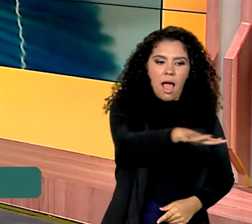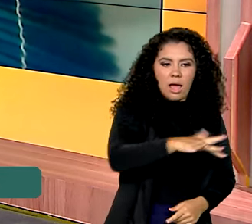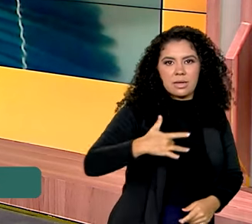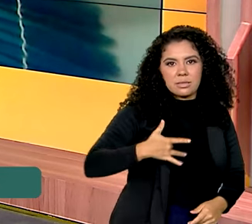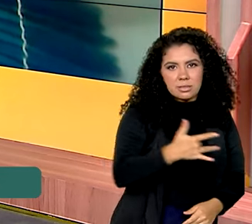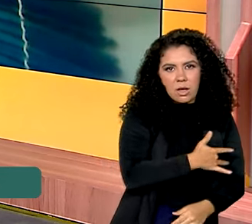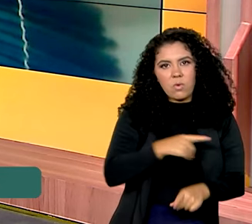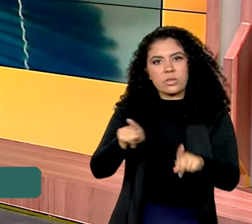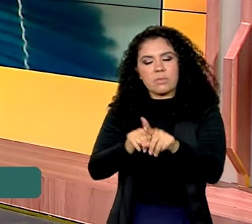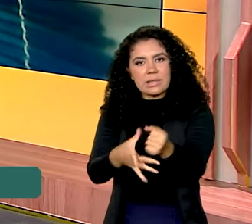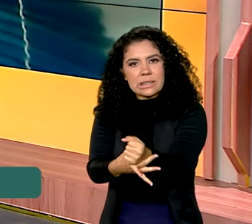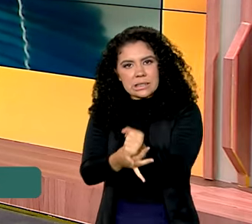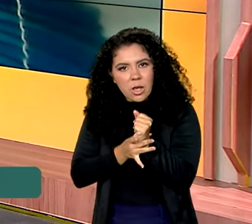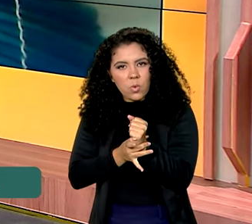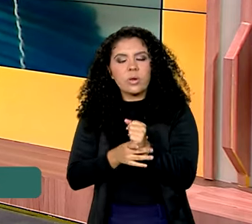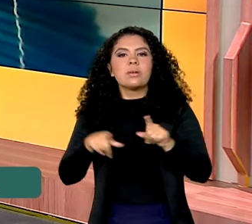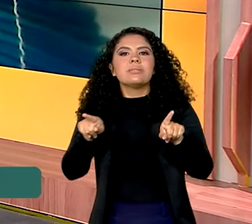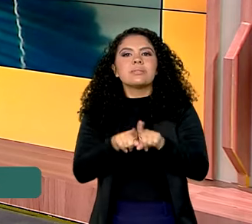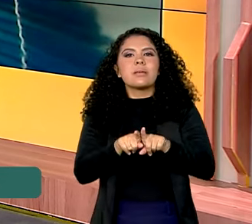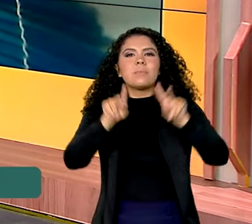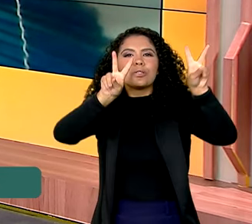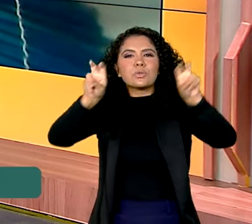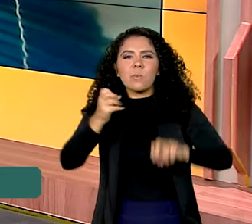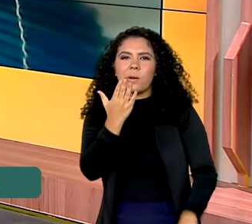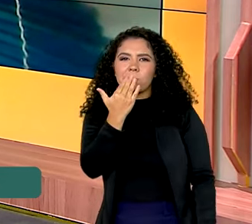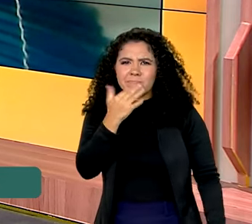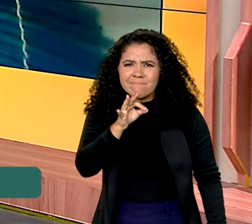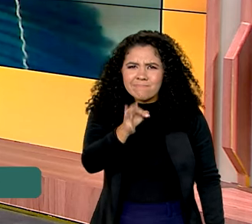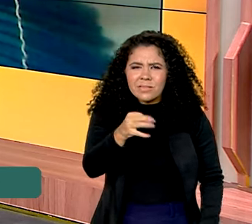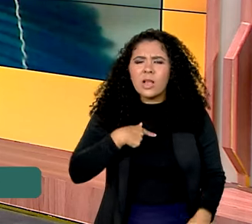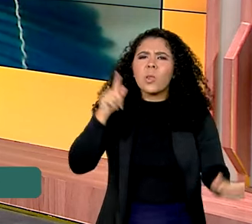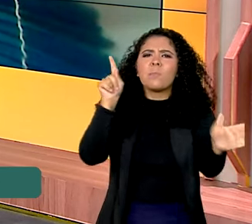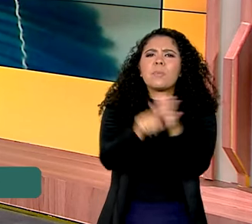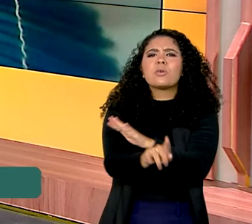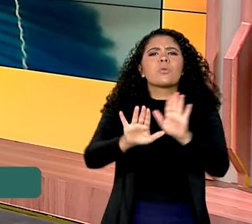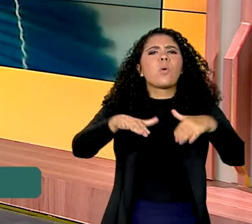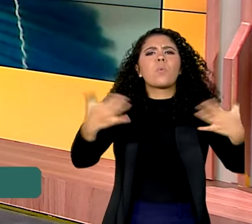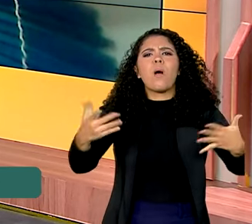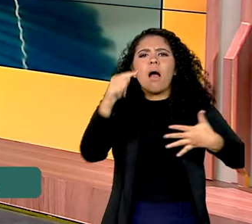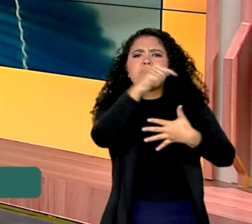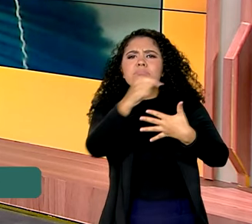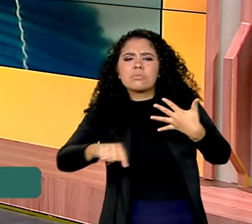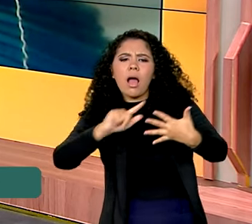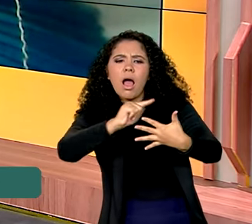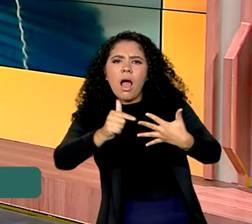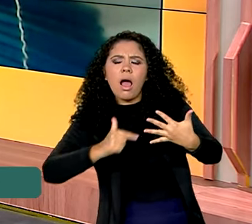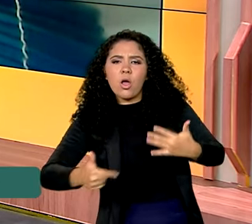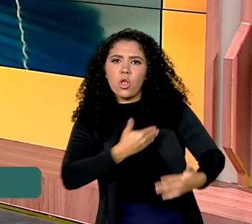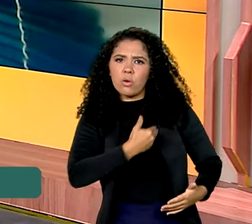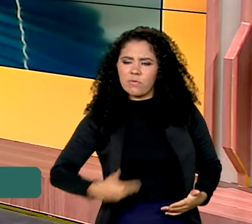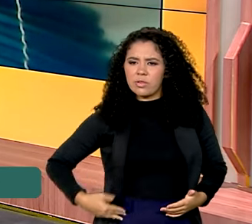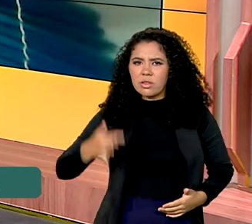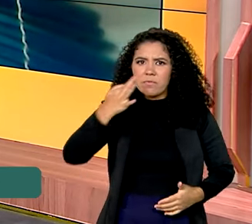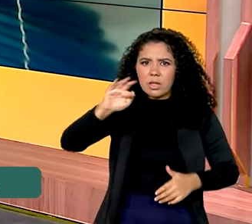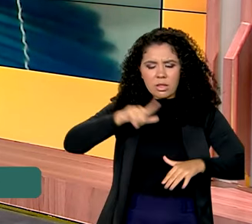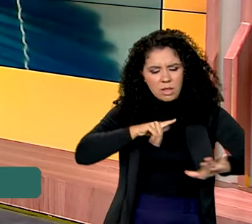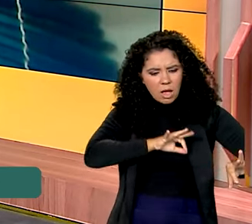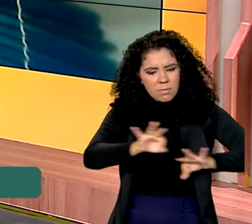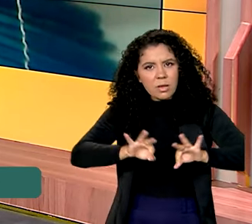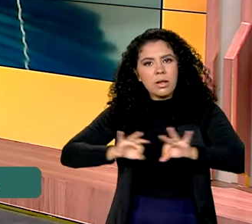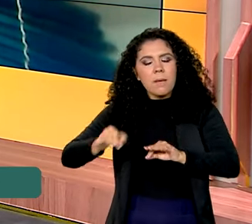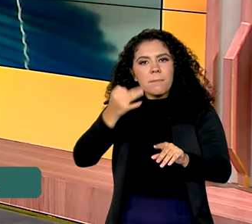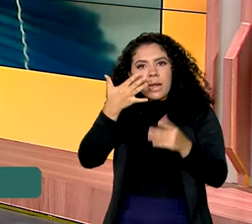preocupação grande com a questão nutricional, né secretário? Quais são as ações que o governo está fazendo para atender a